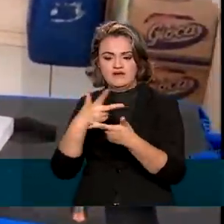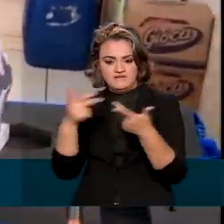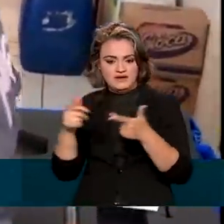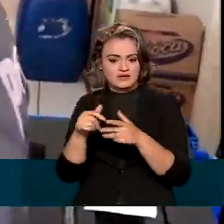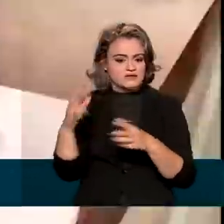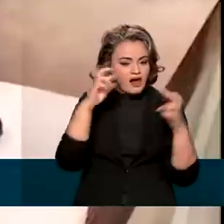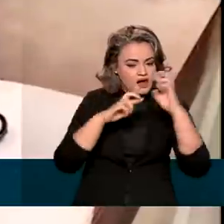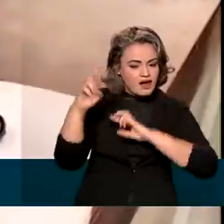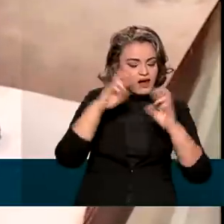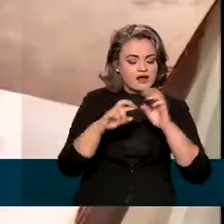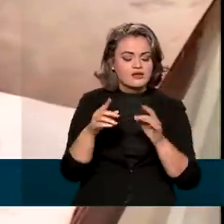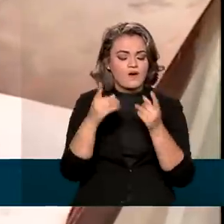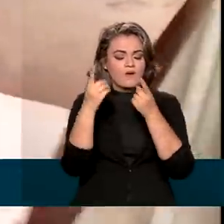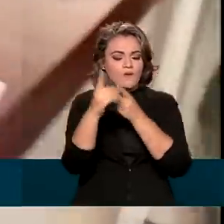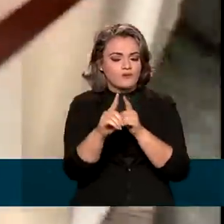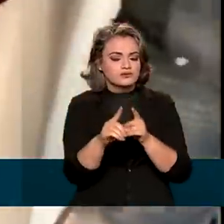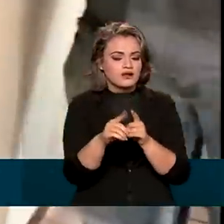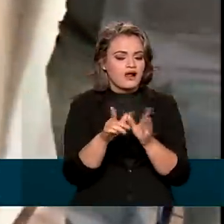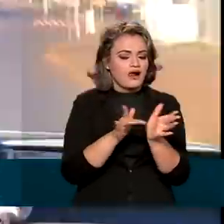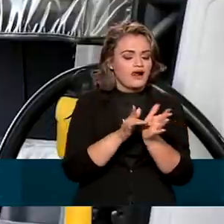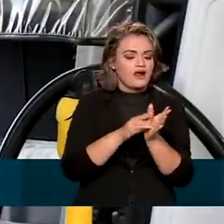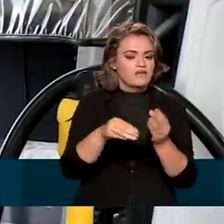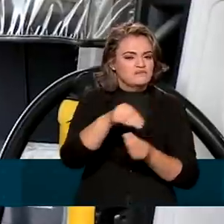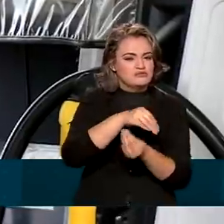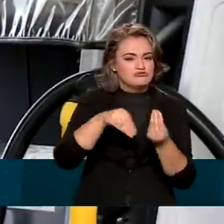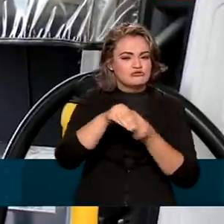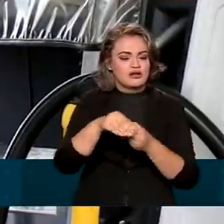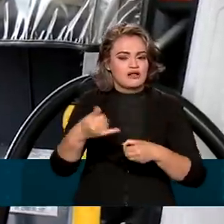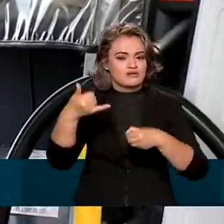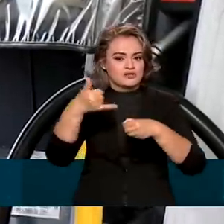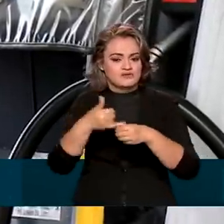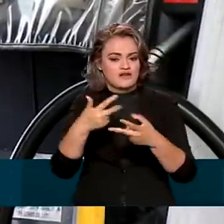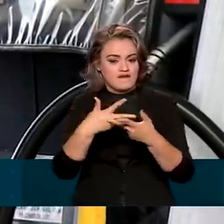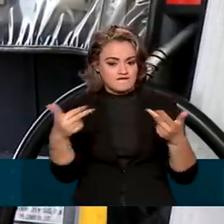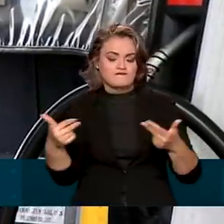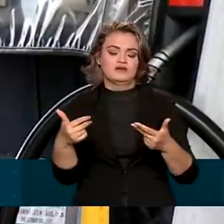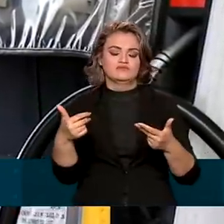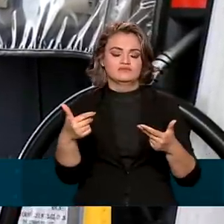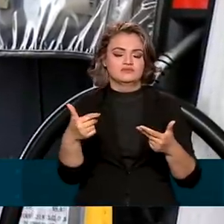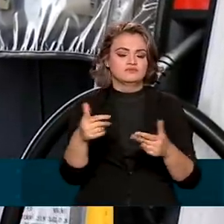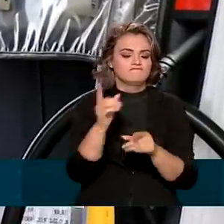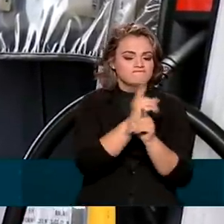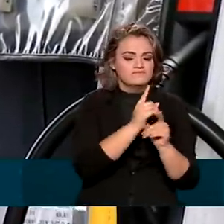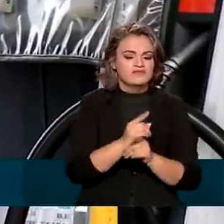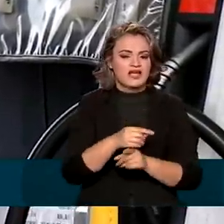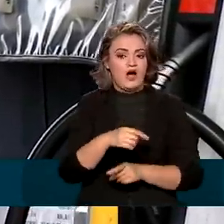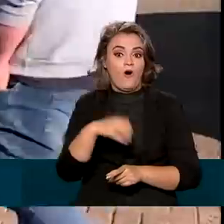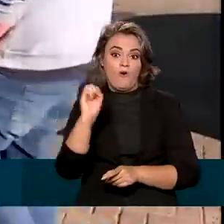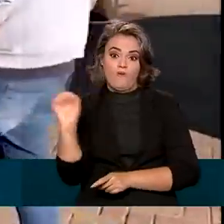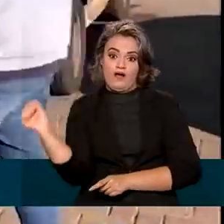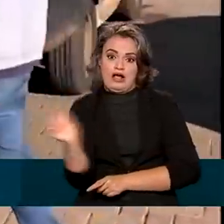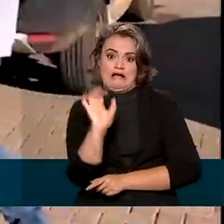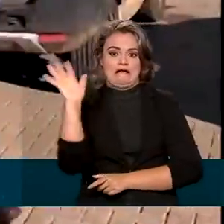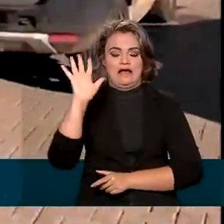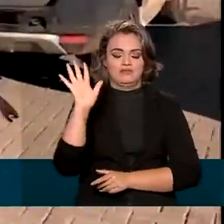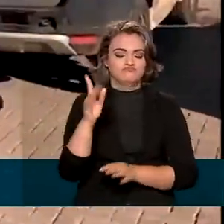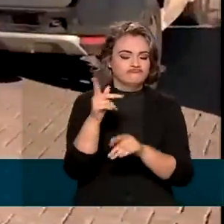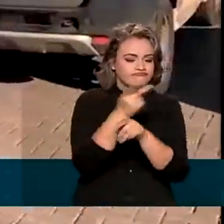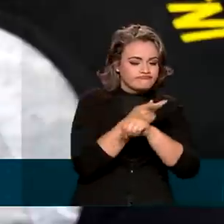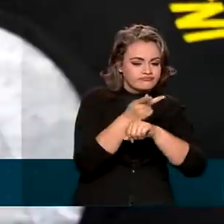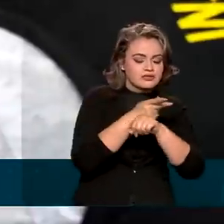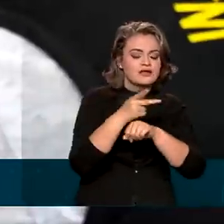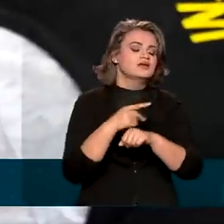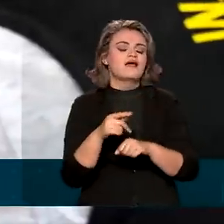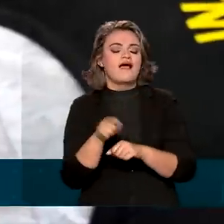na ação de combate, adulteração, cartelização e prática de preços abusivos. Os peritos